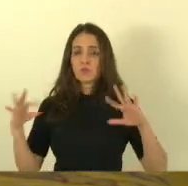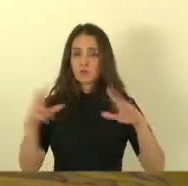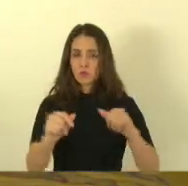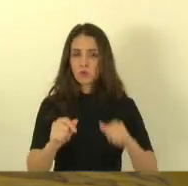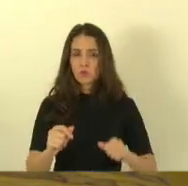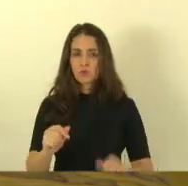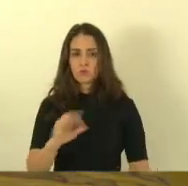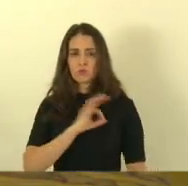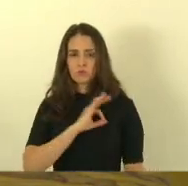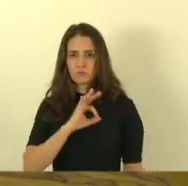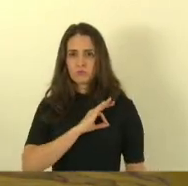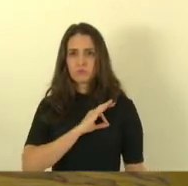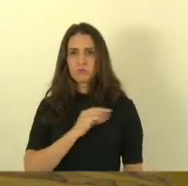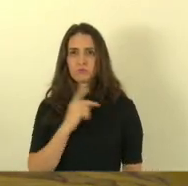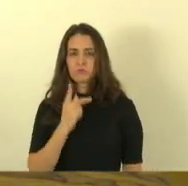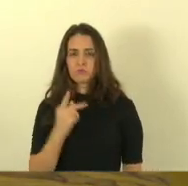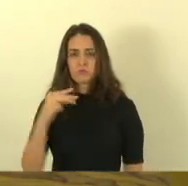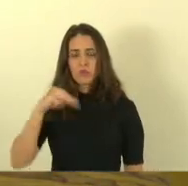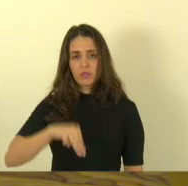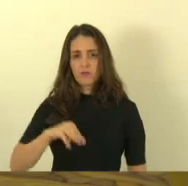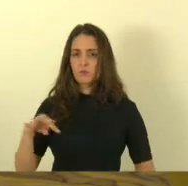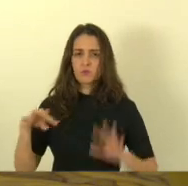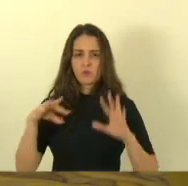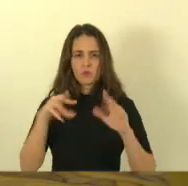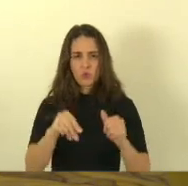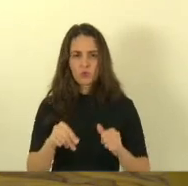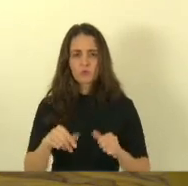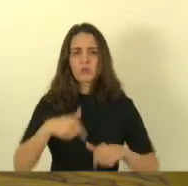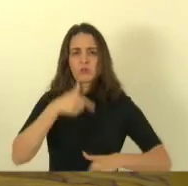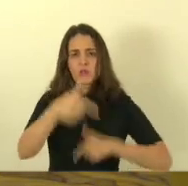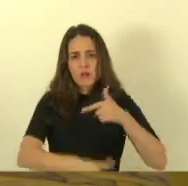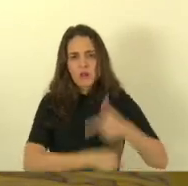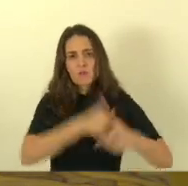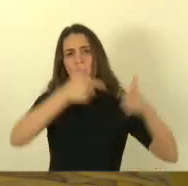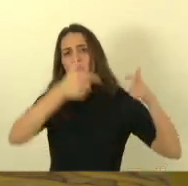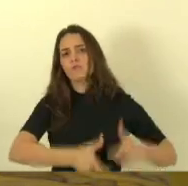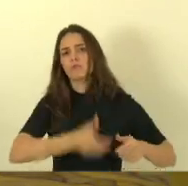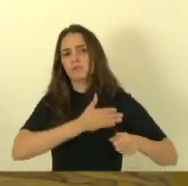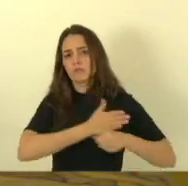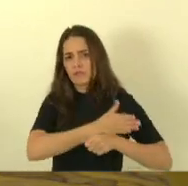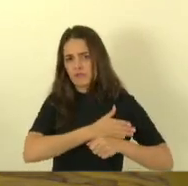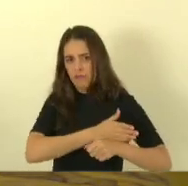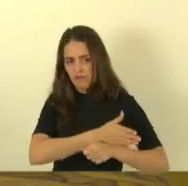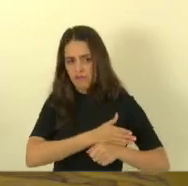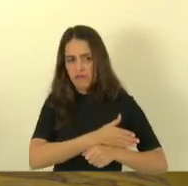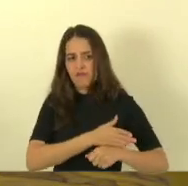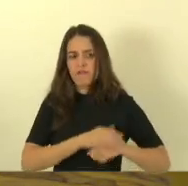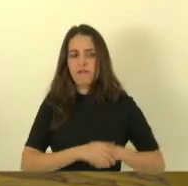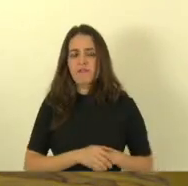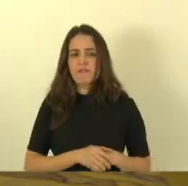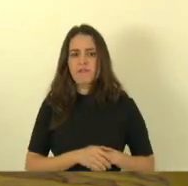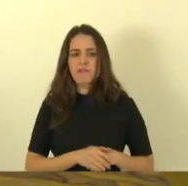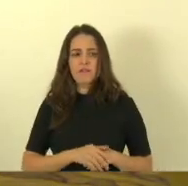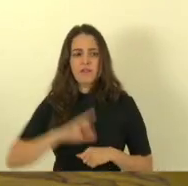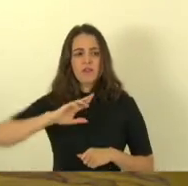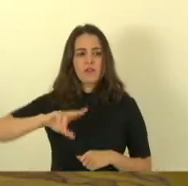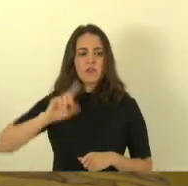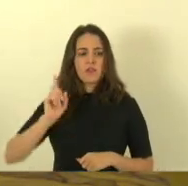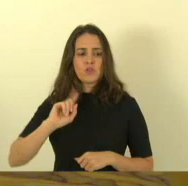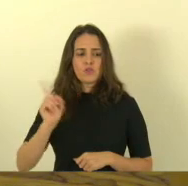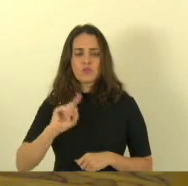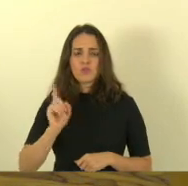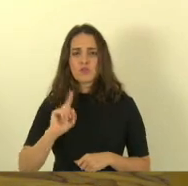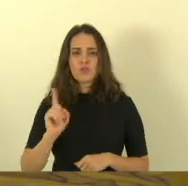policiais militares que trabalham naquela localidade, e aí não entra somente o deputado Coronel Welto, não entra